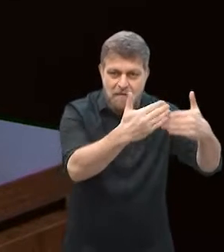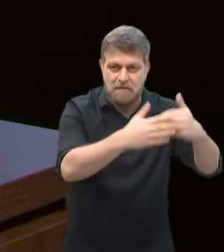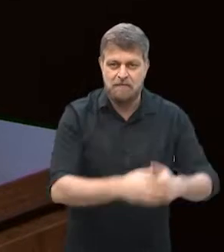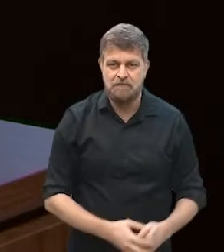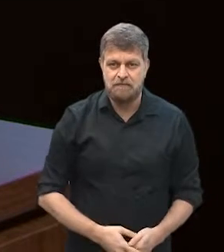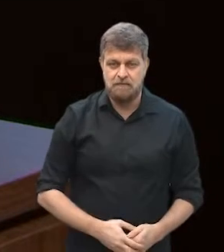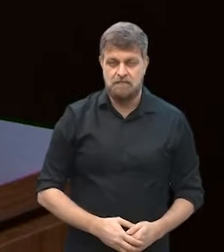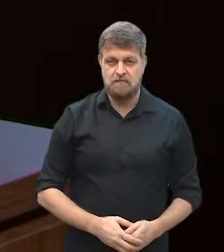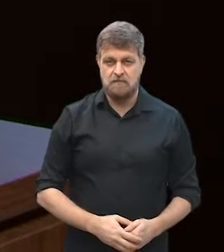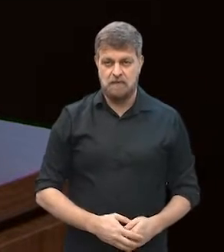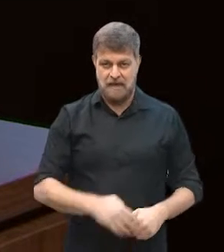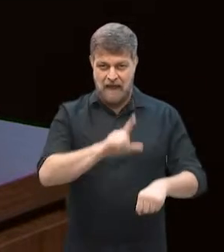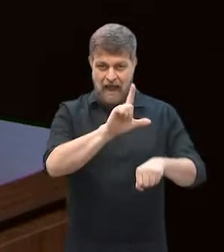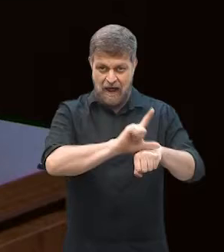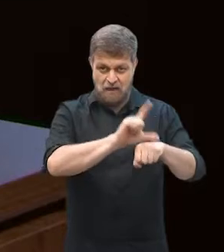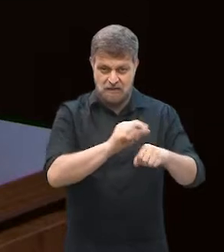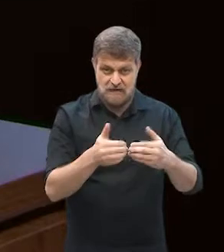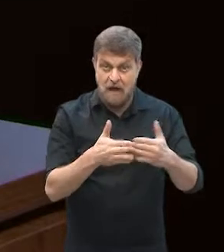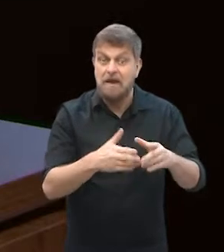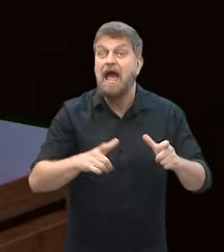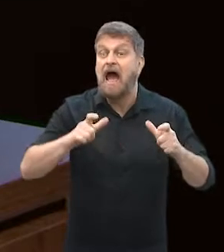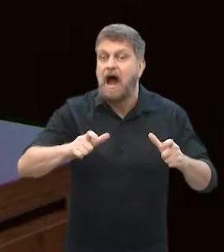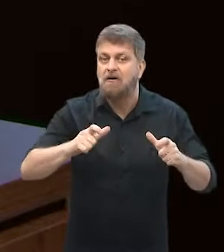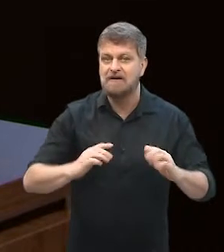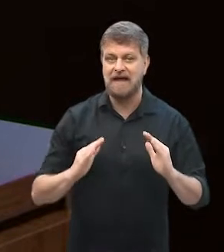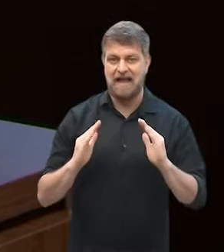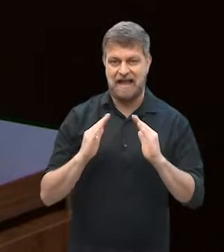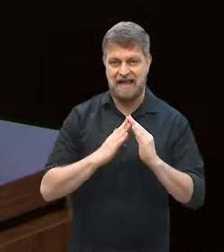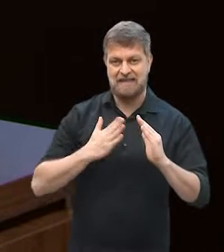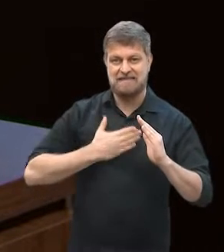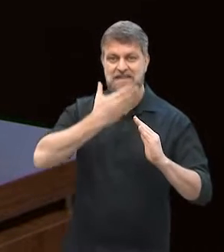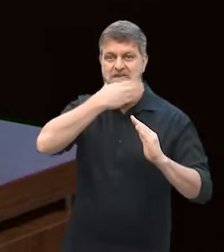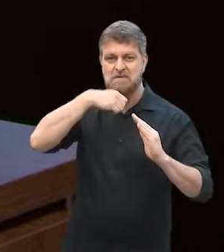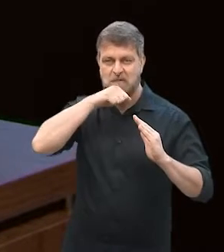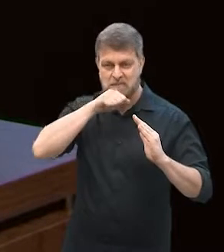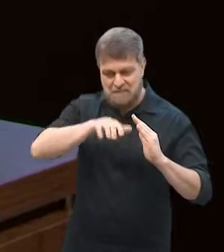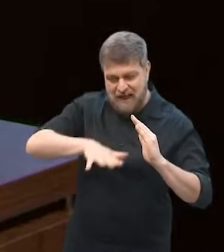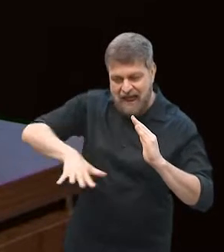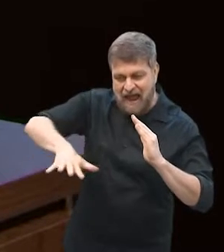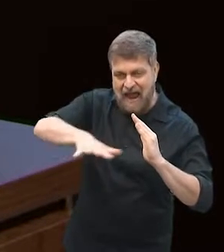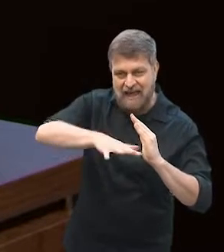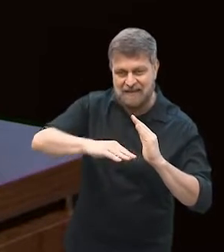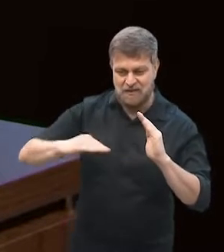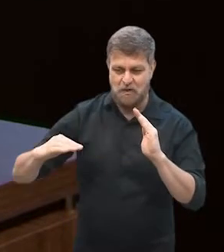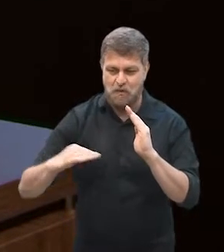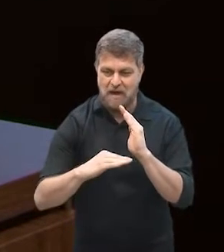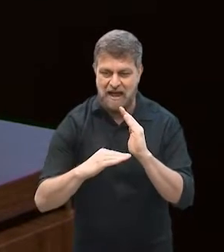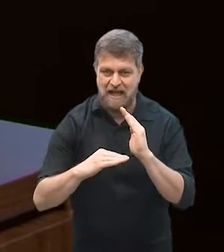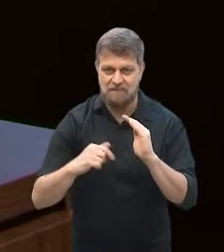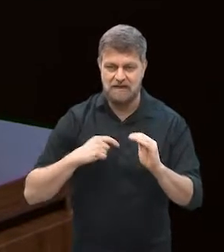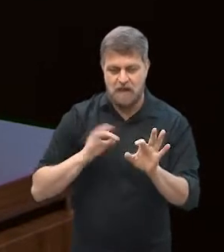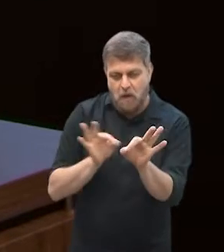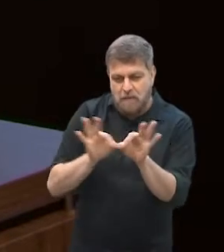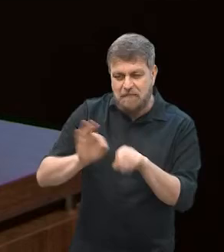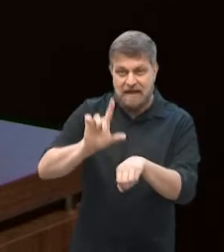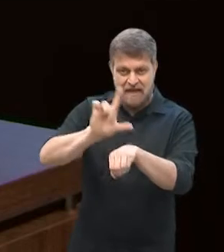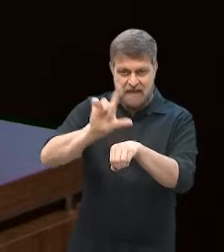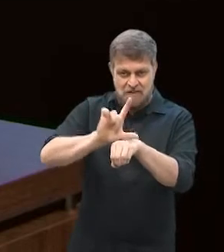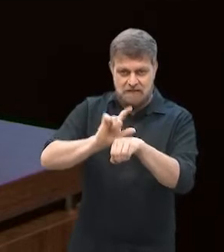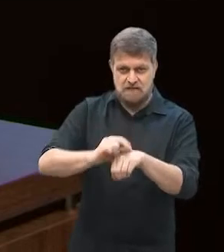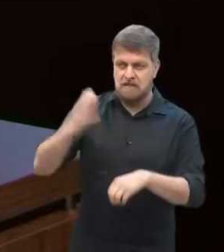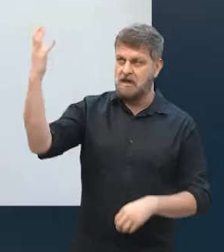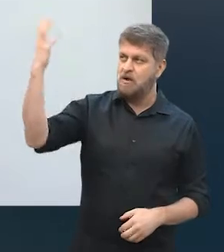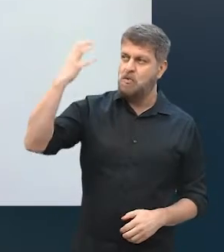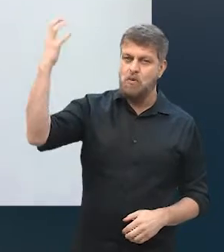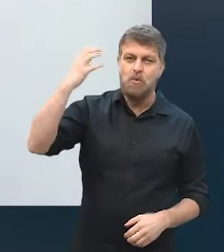quando eu abri, eu abri na garagem da casa do meu pai. Fiz uma estrutura de uma loja, tinha ar-condicionado, tinha